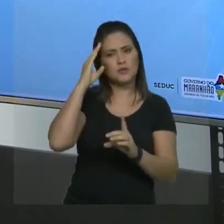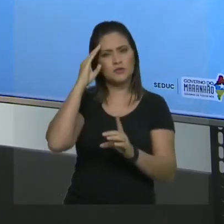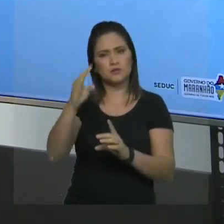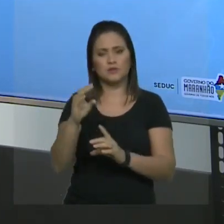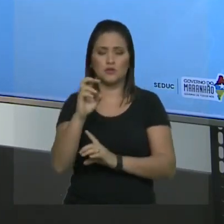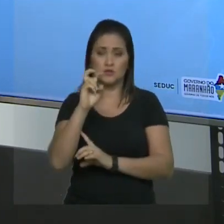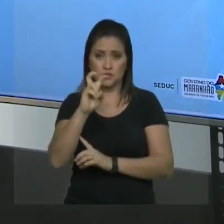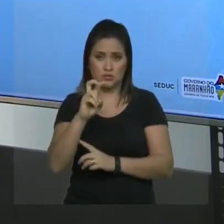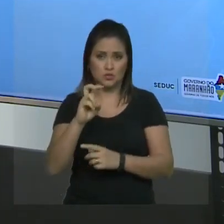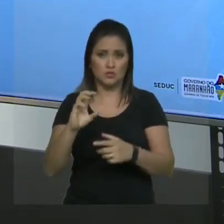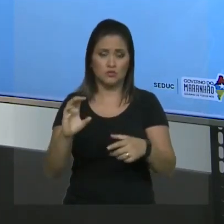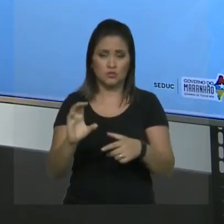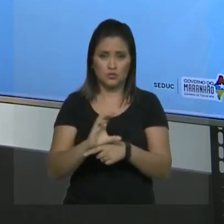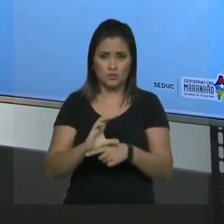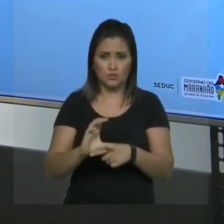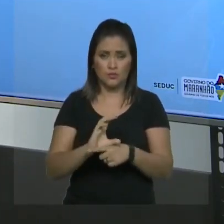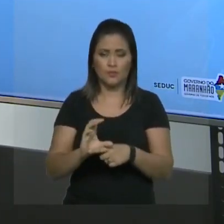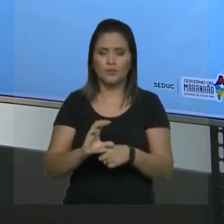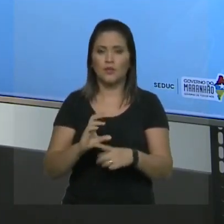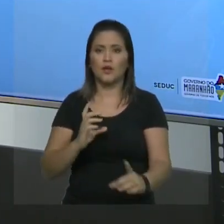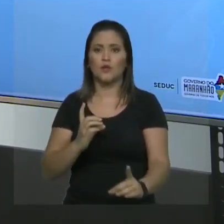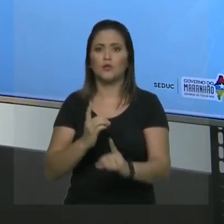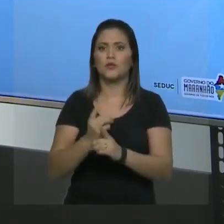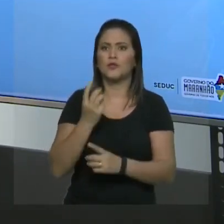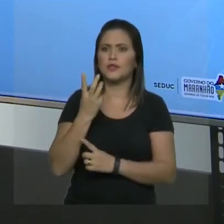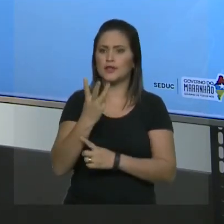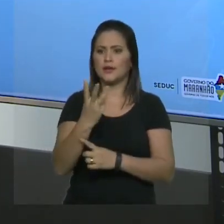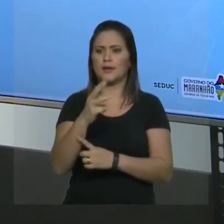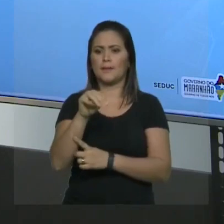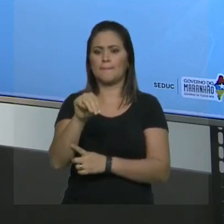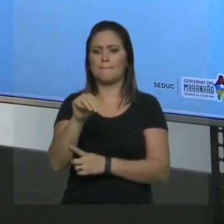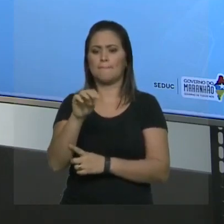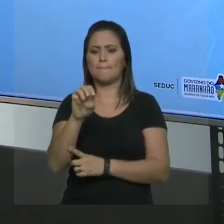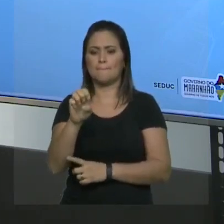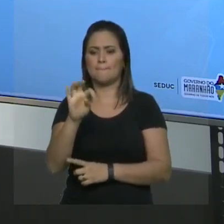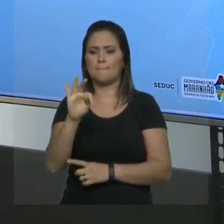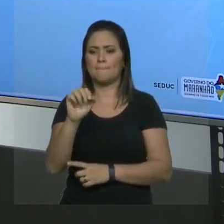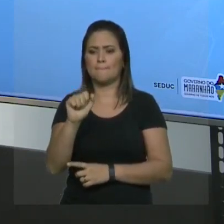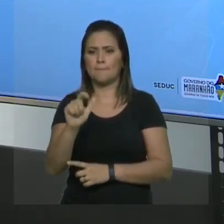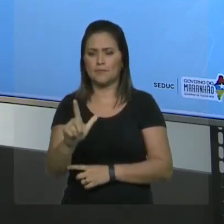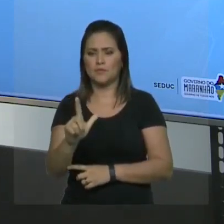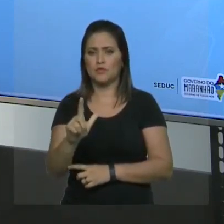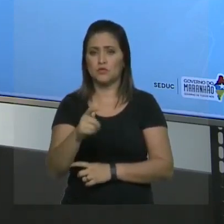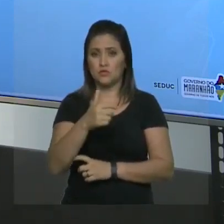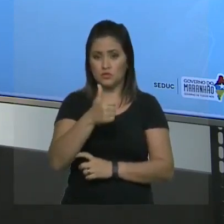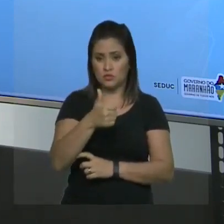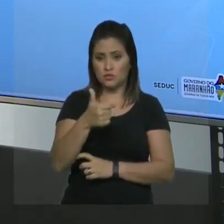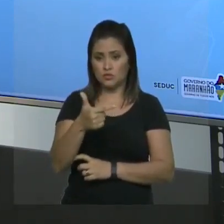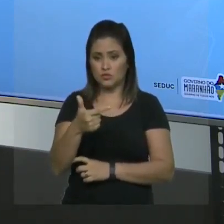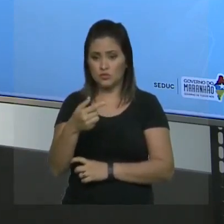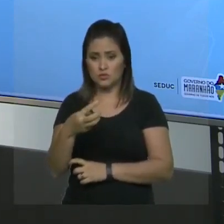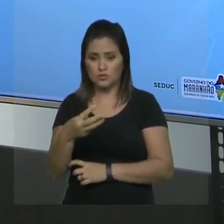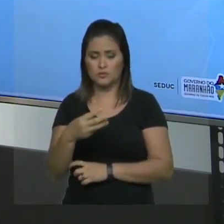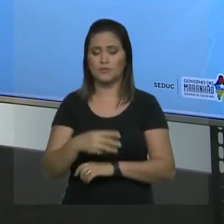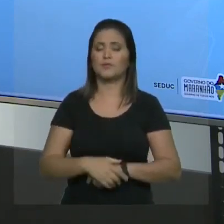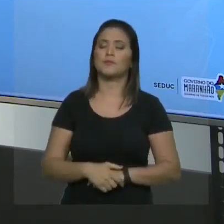cadeia principal. E na mesma hora, achei três radicais metil. 1, 2, 3. Beleza? Então é que nós falamos no início da aula. Quando